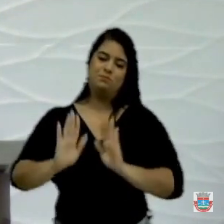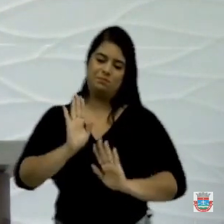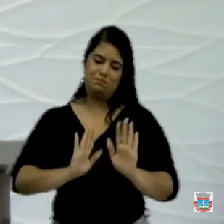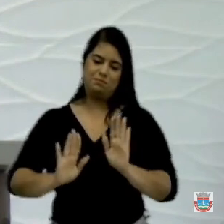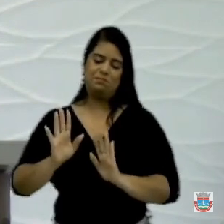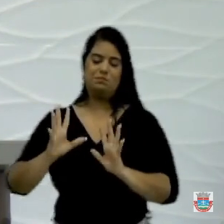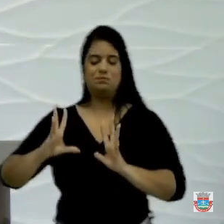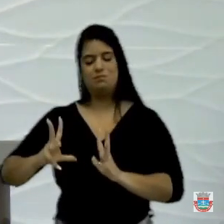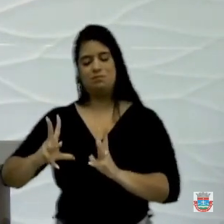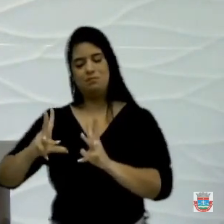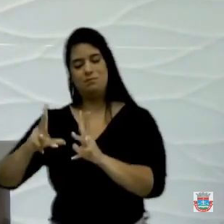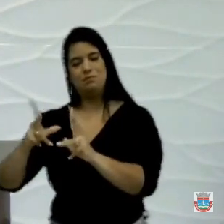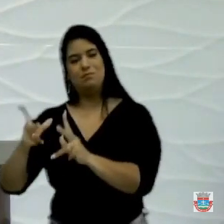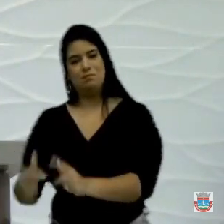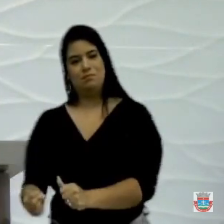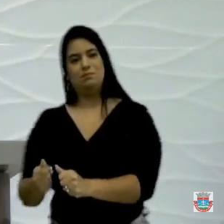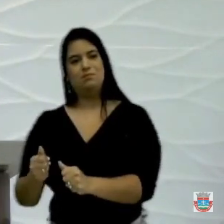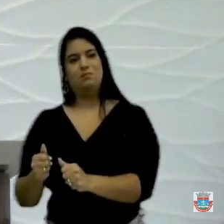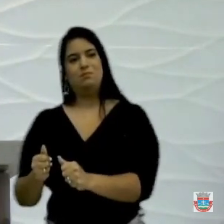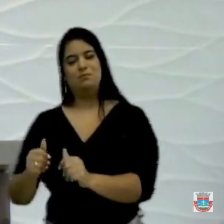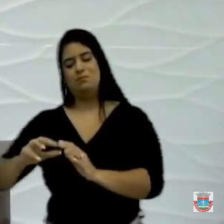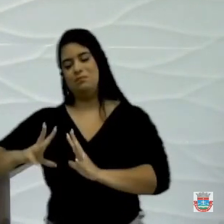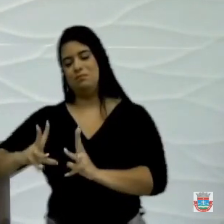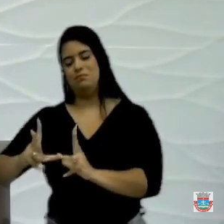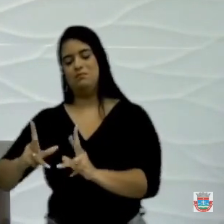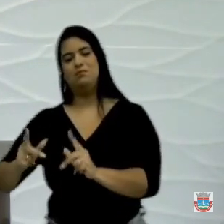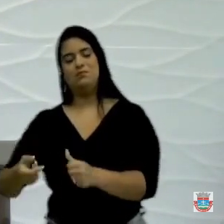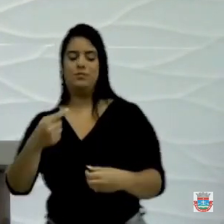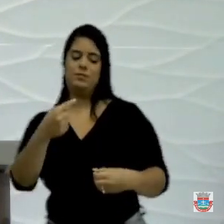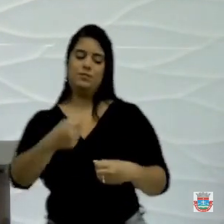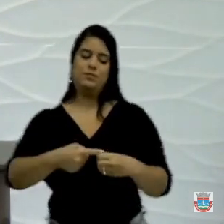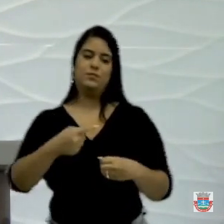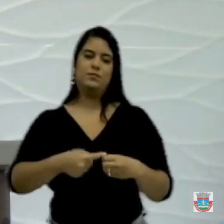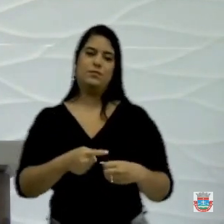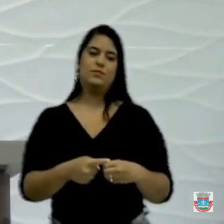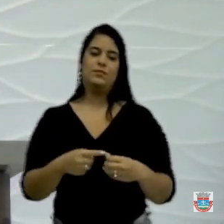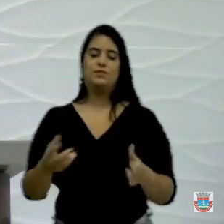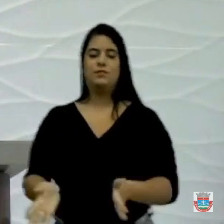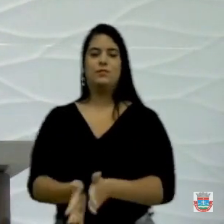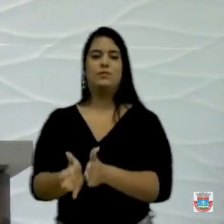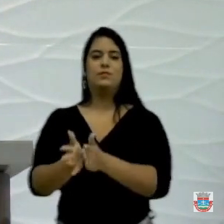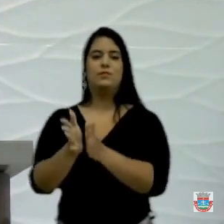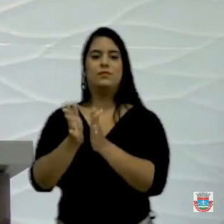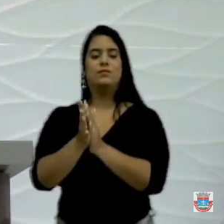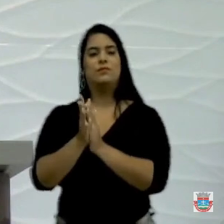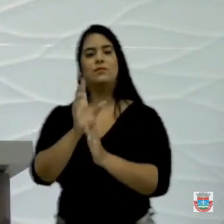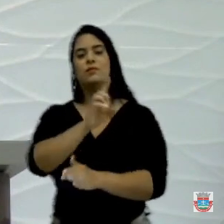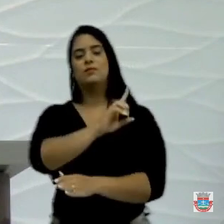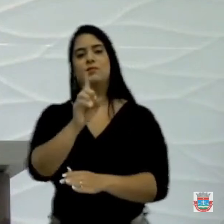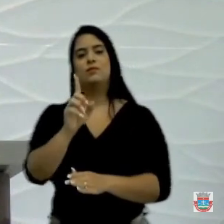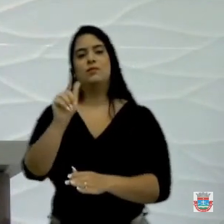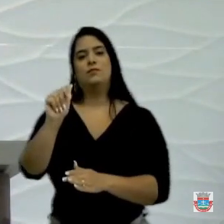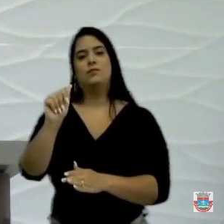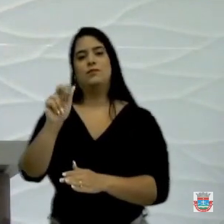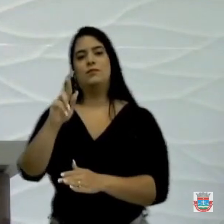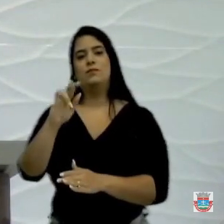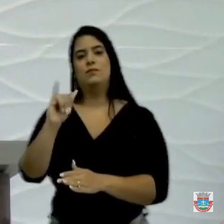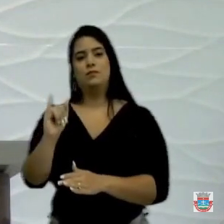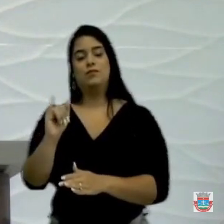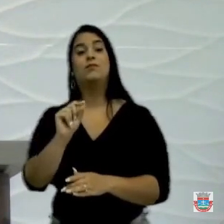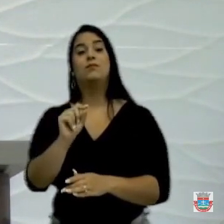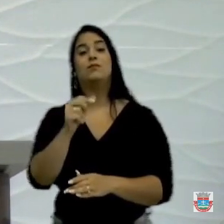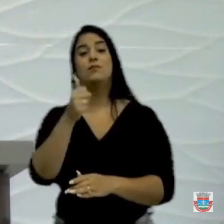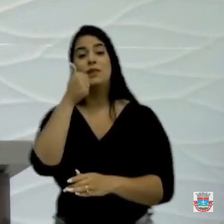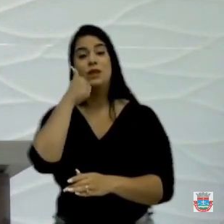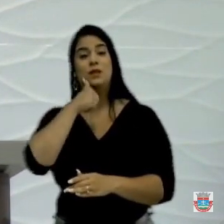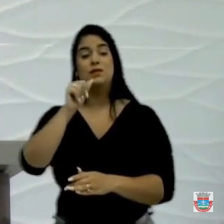bairros, da cidade, do centro da cidade. Quero parabenizar o dia dos garis. Na pessoa de Nisse,